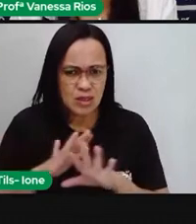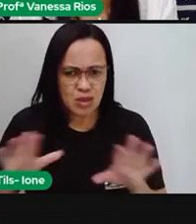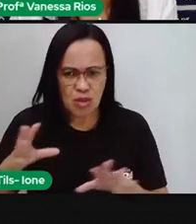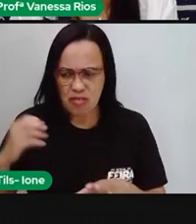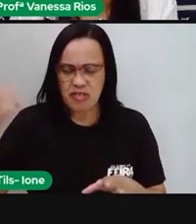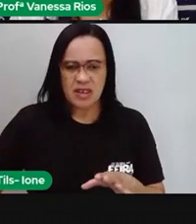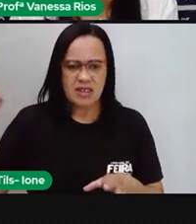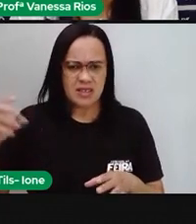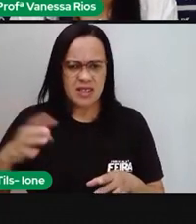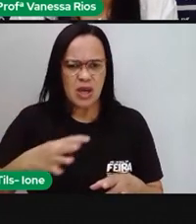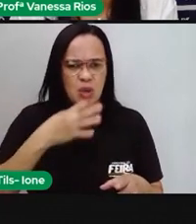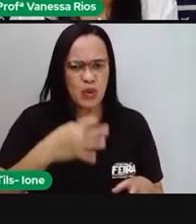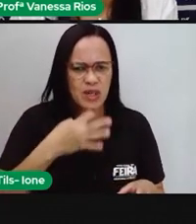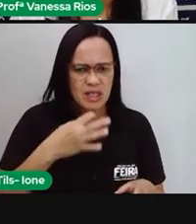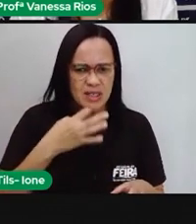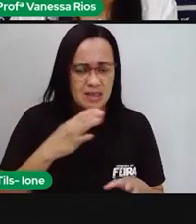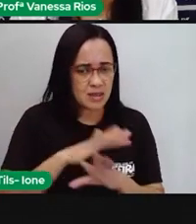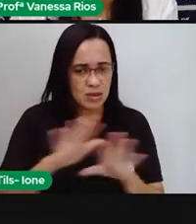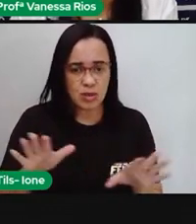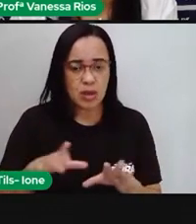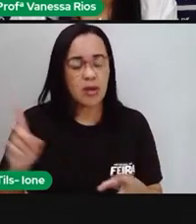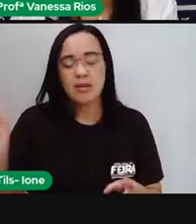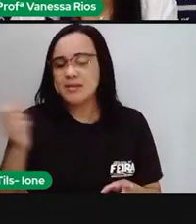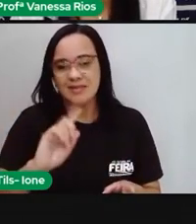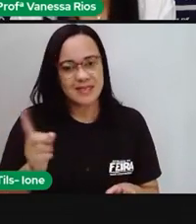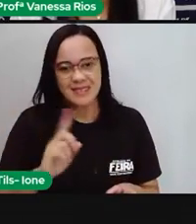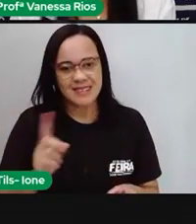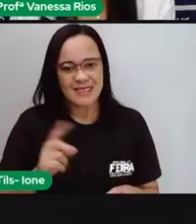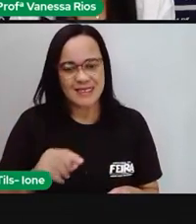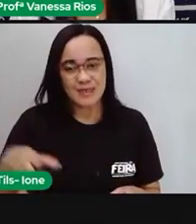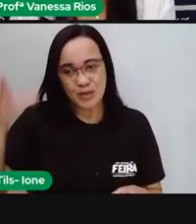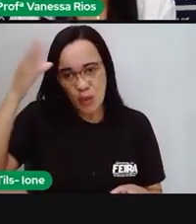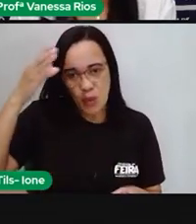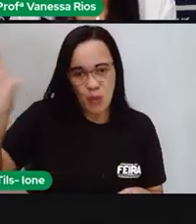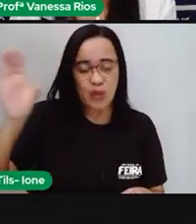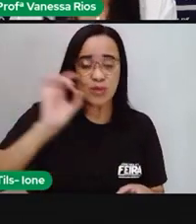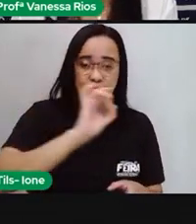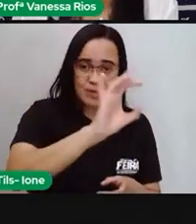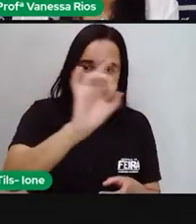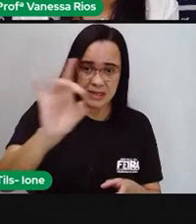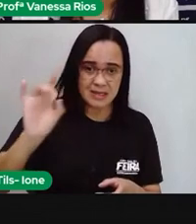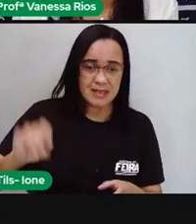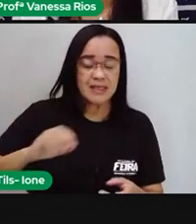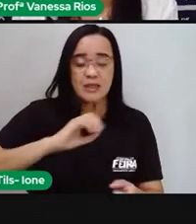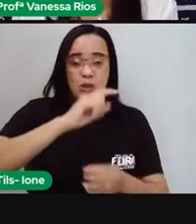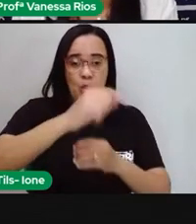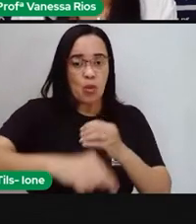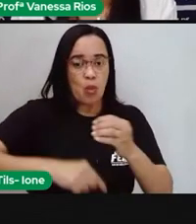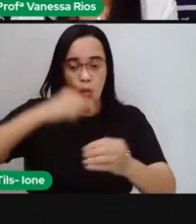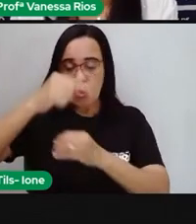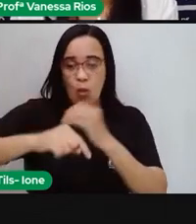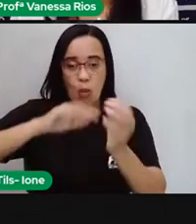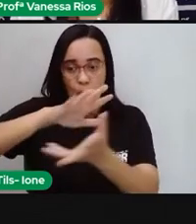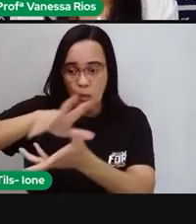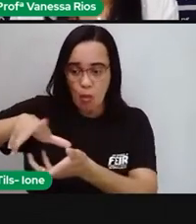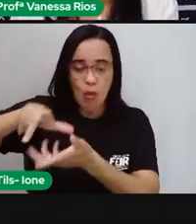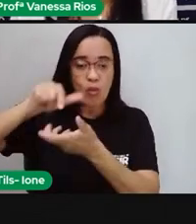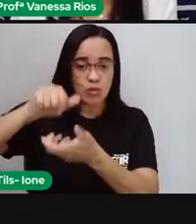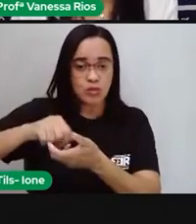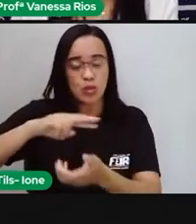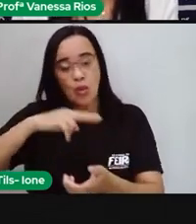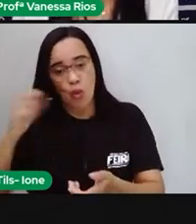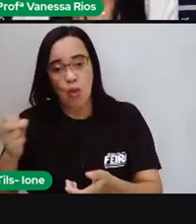aí as culturas que estão fazendo parte da diversidade cultural do mundo, nem do nosso país, né?